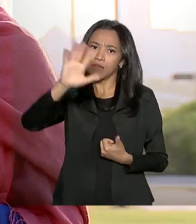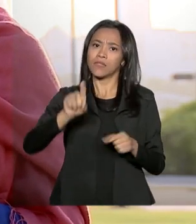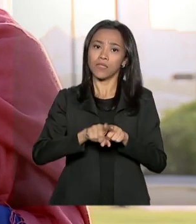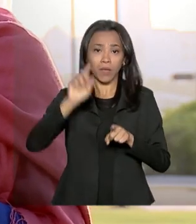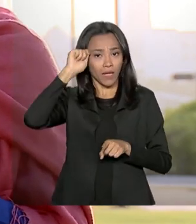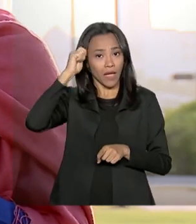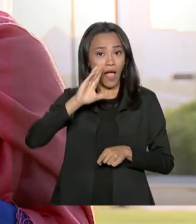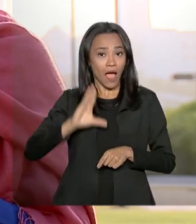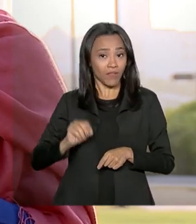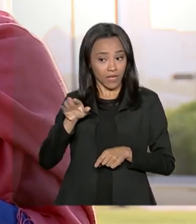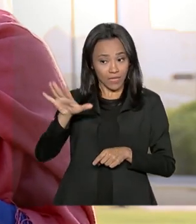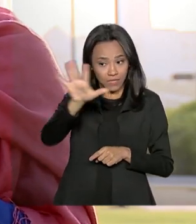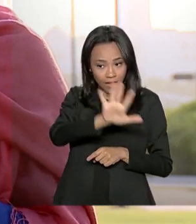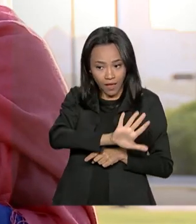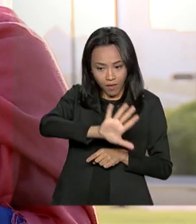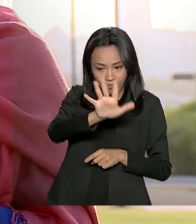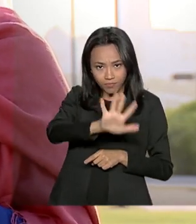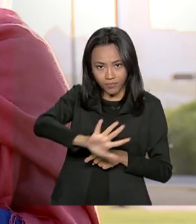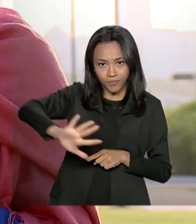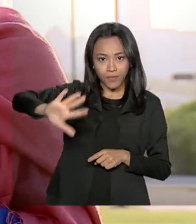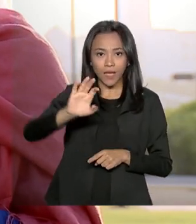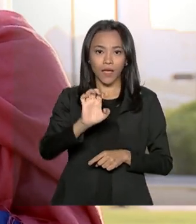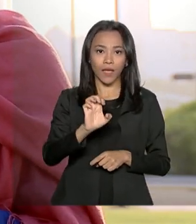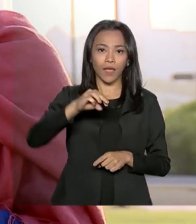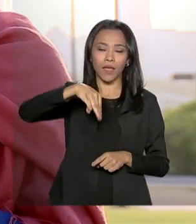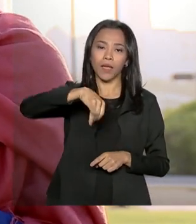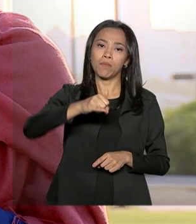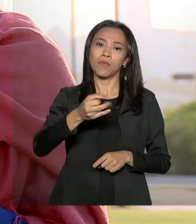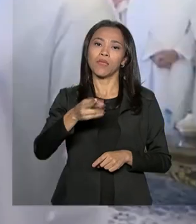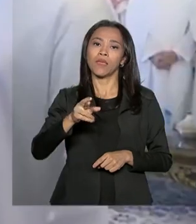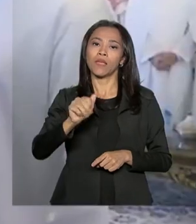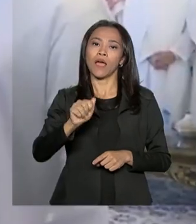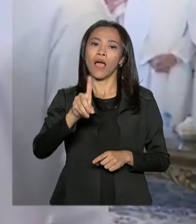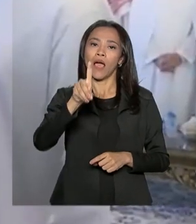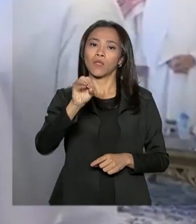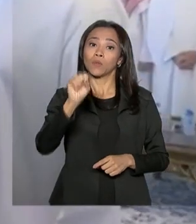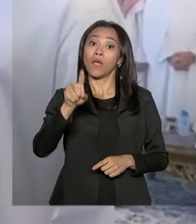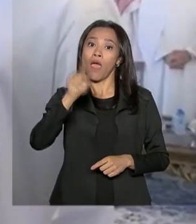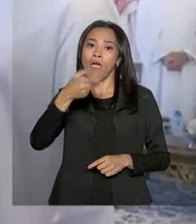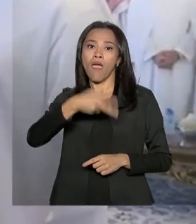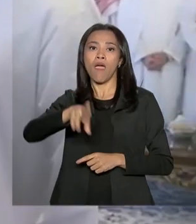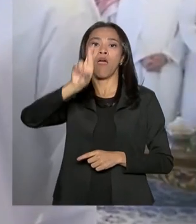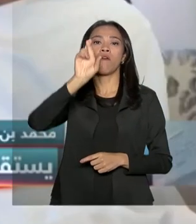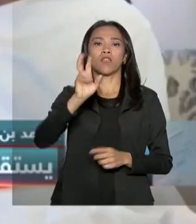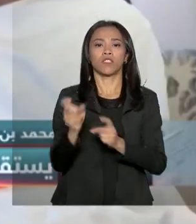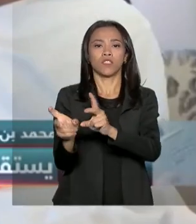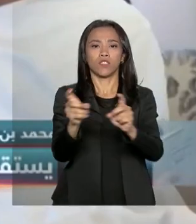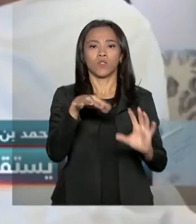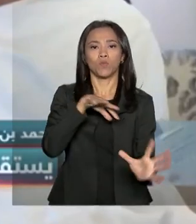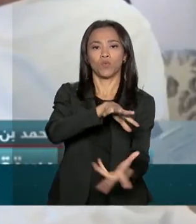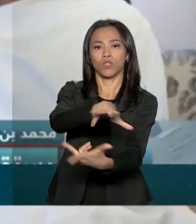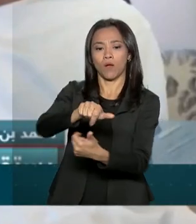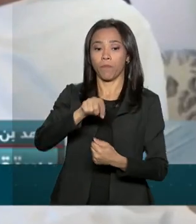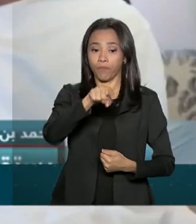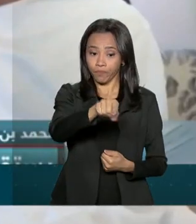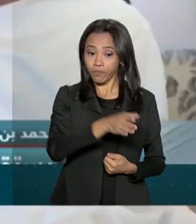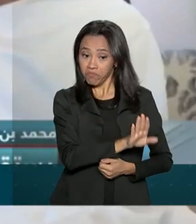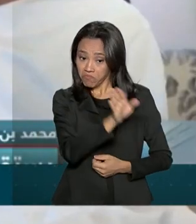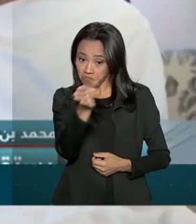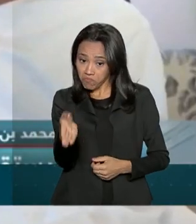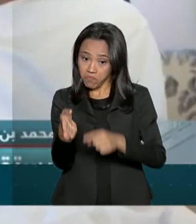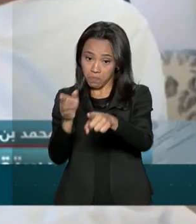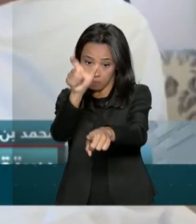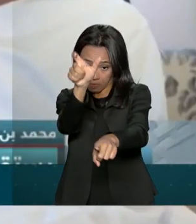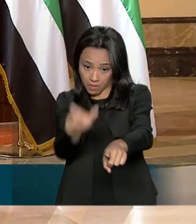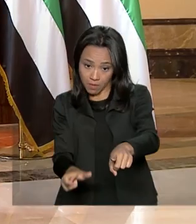Emirados Árabes são hoje referência no comércio mundial. Marcos Pontes foi recebido nesta segunda-feira pelo